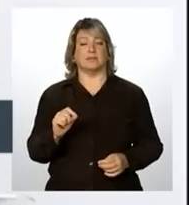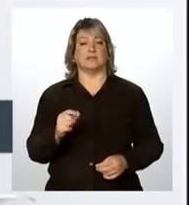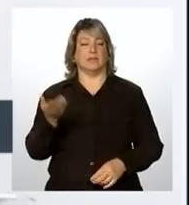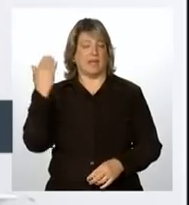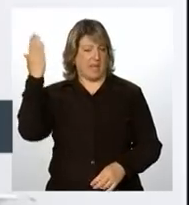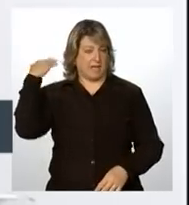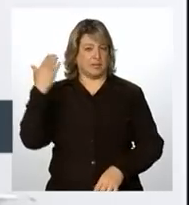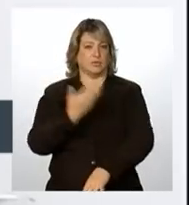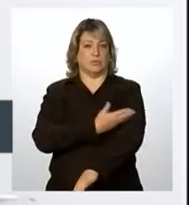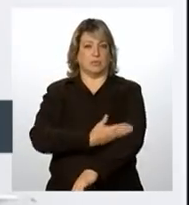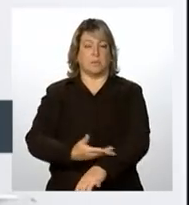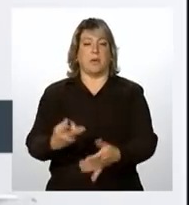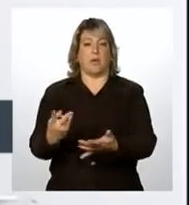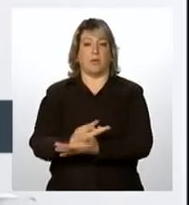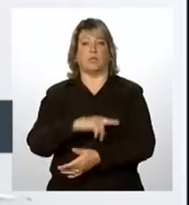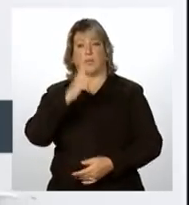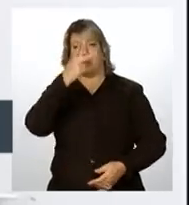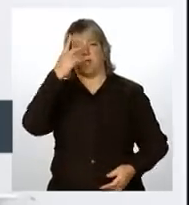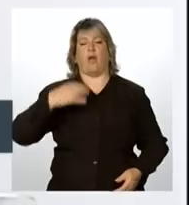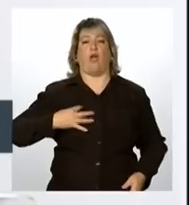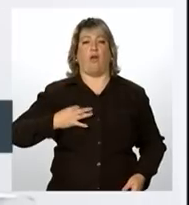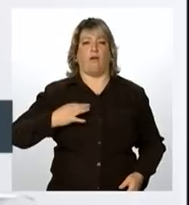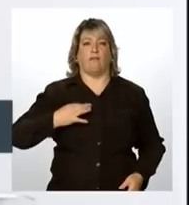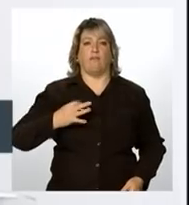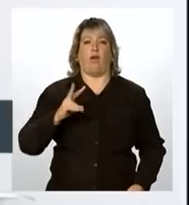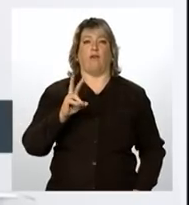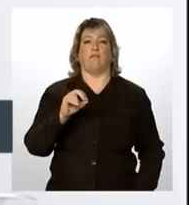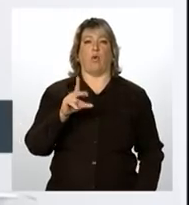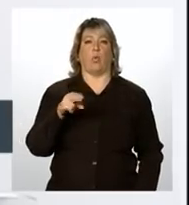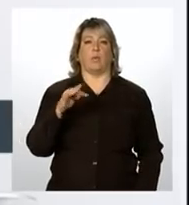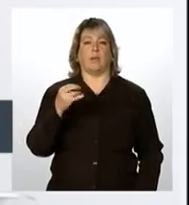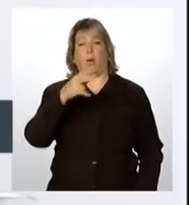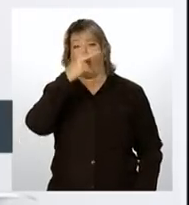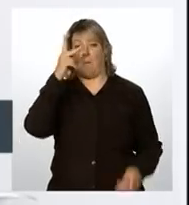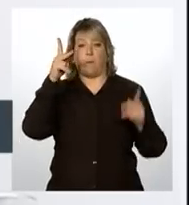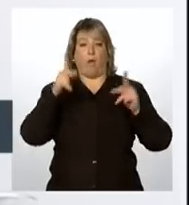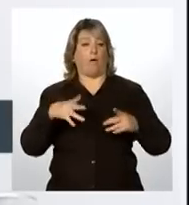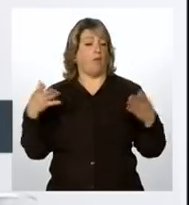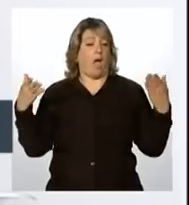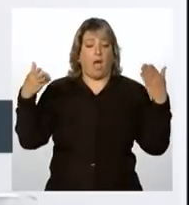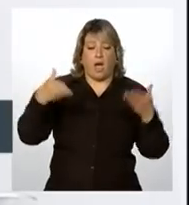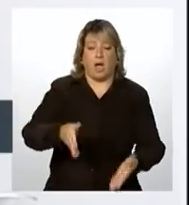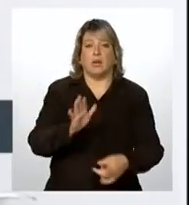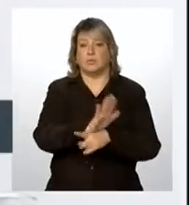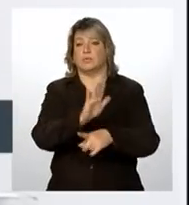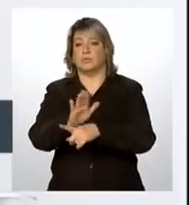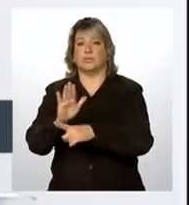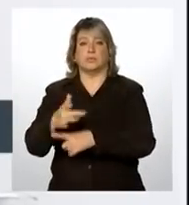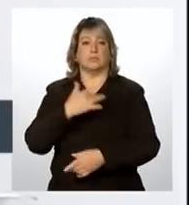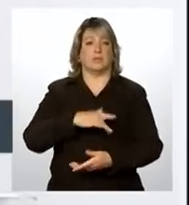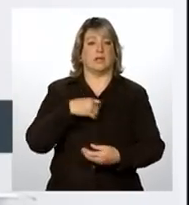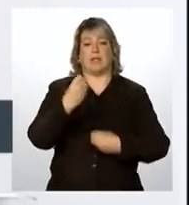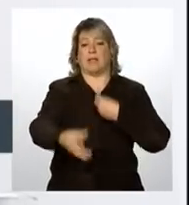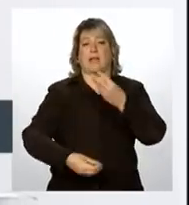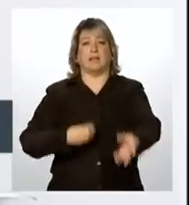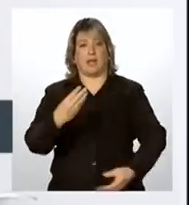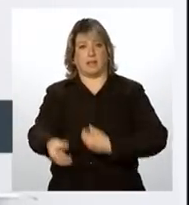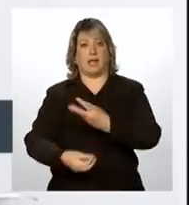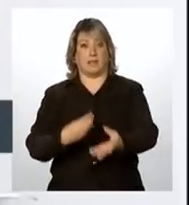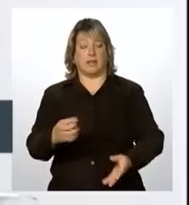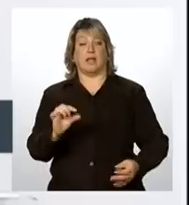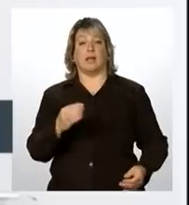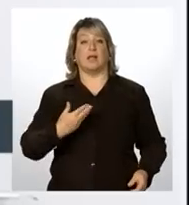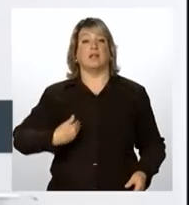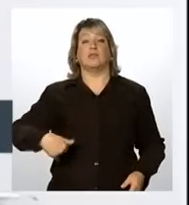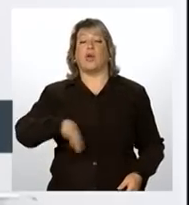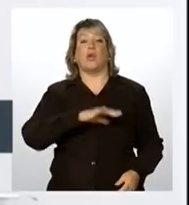própria voluntarismo, a solidariedade da sociedade do povo brasileiro começava a fazer doações e nós não